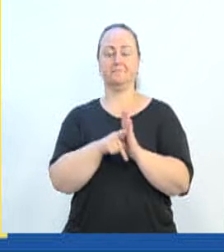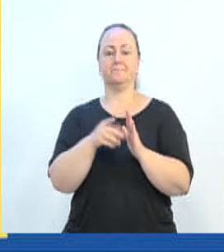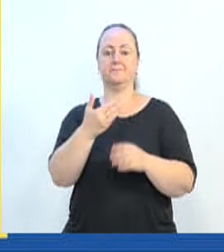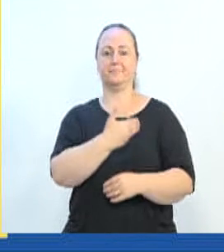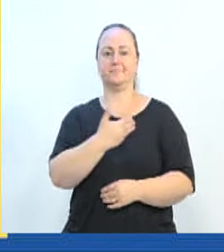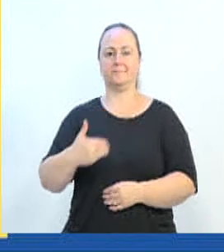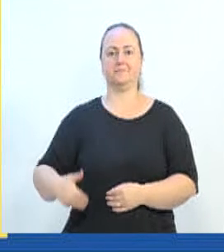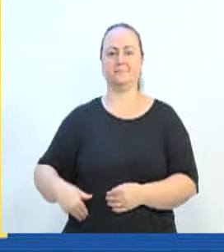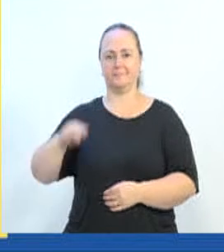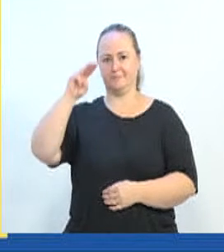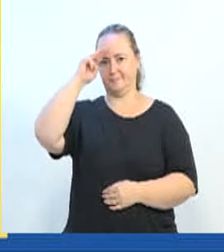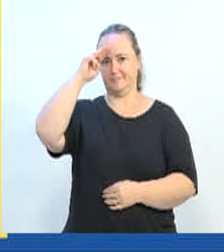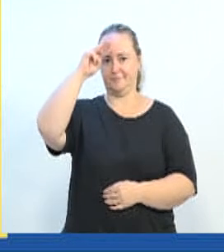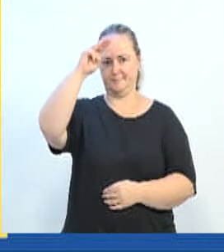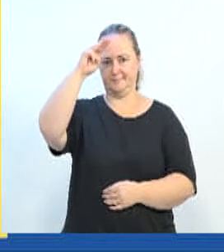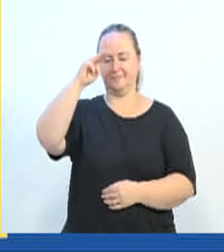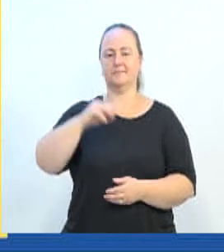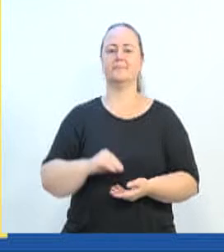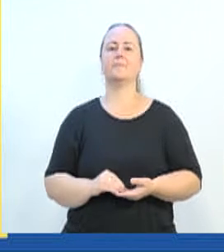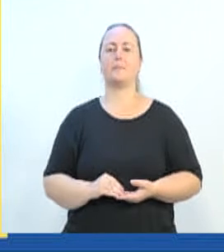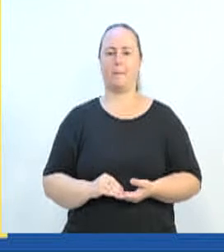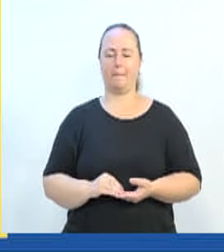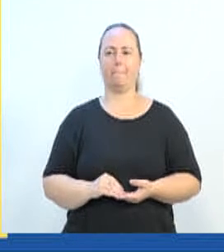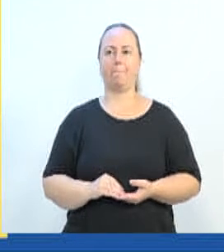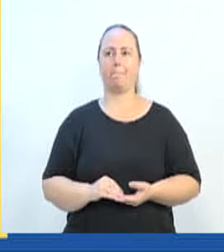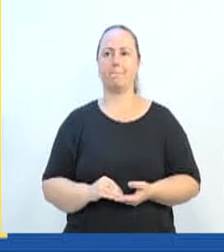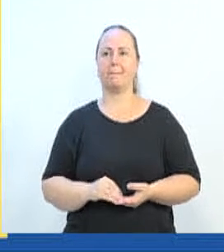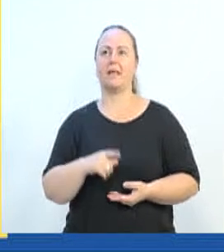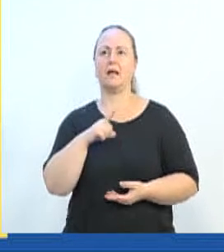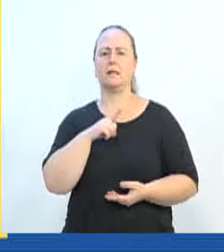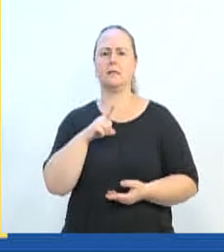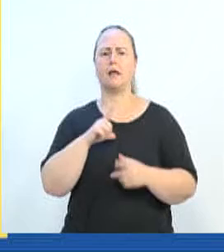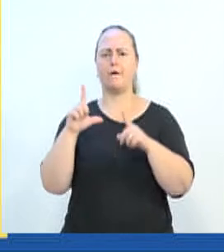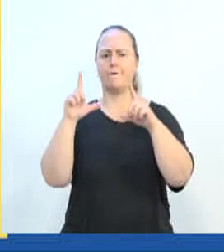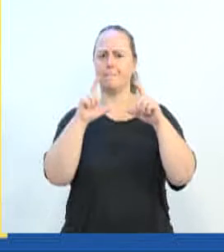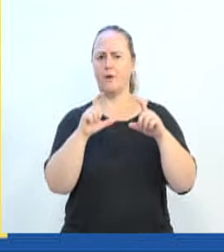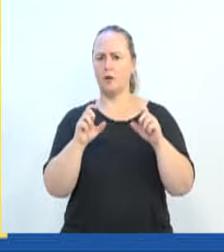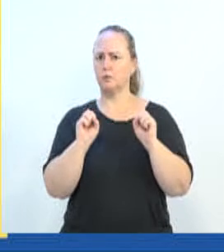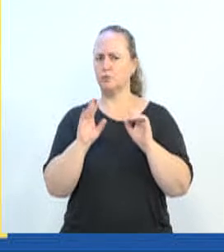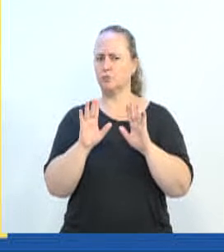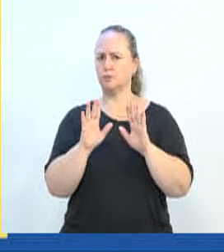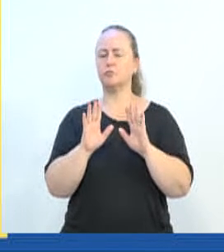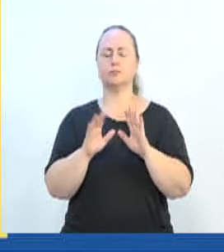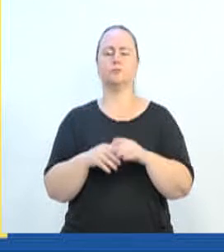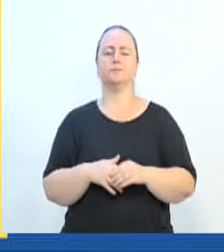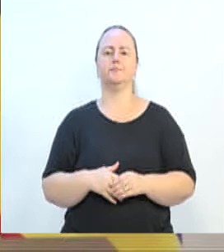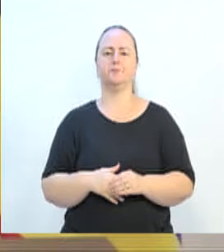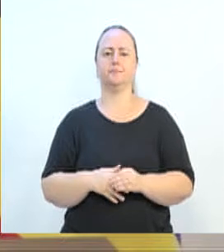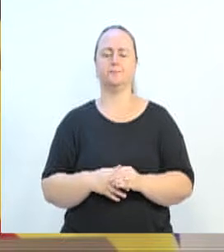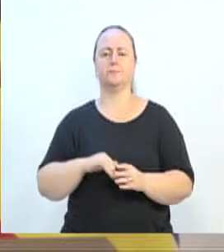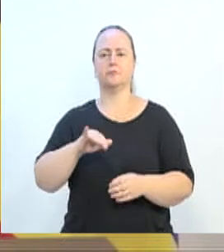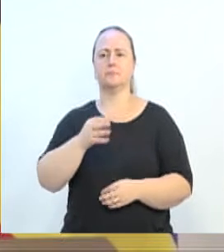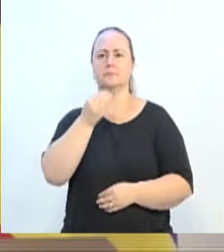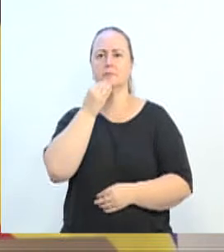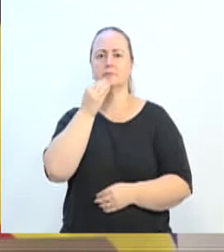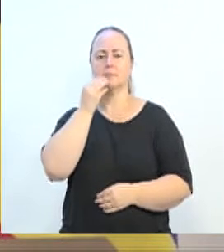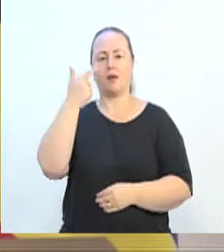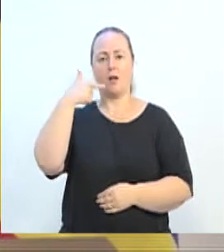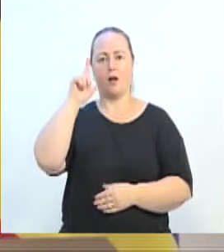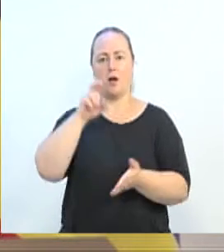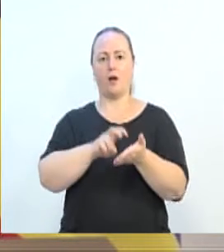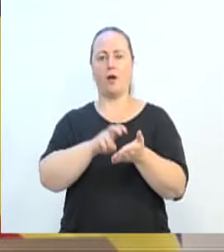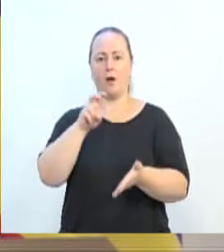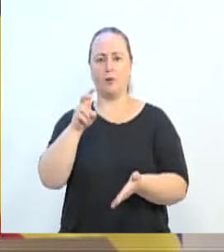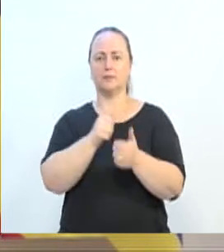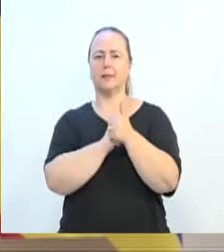Inclusive, nós temos mais algumas fotos ali, Nery? Só essa? Ok. Então, tive a oportunidade, vereador Silvio, ontem na parte da manhã, acompanhando